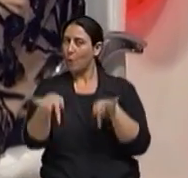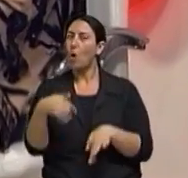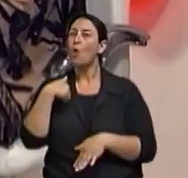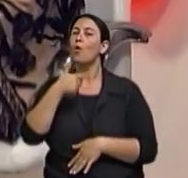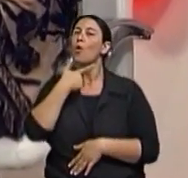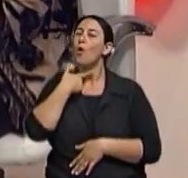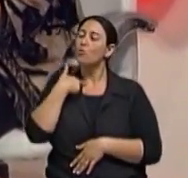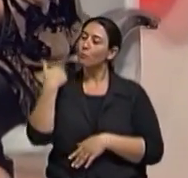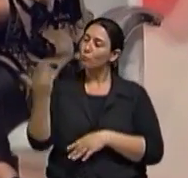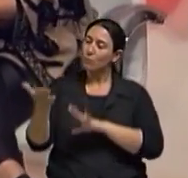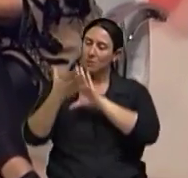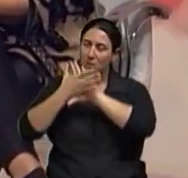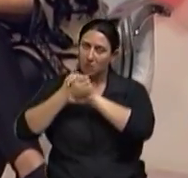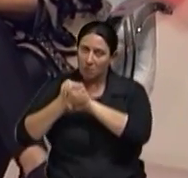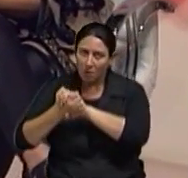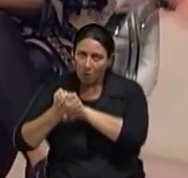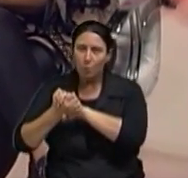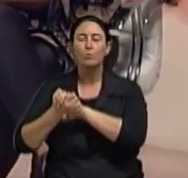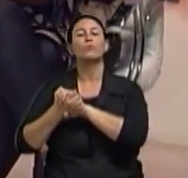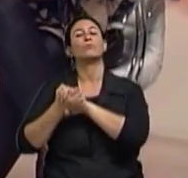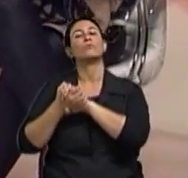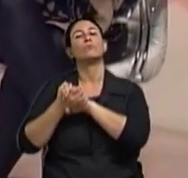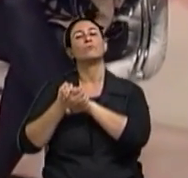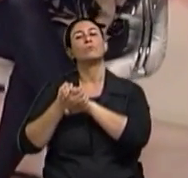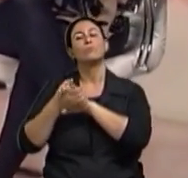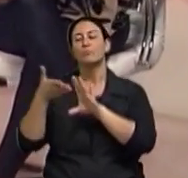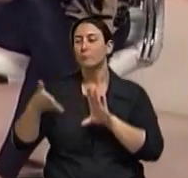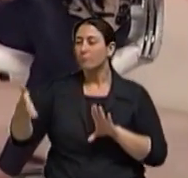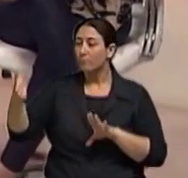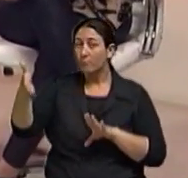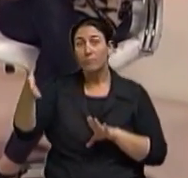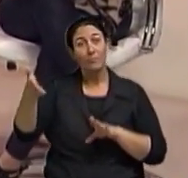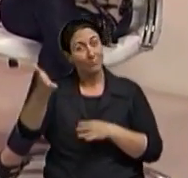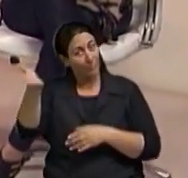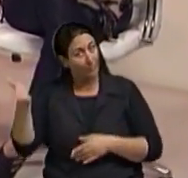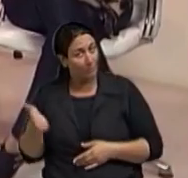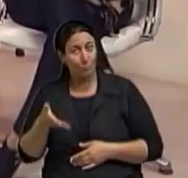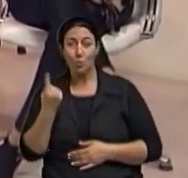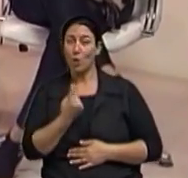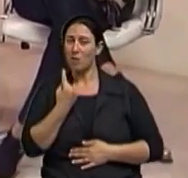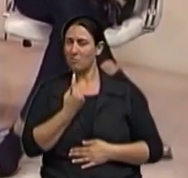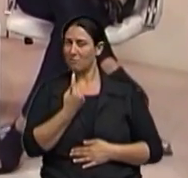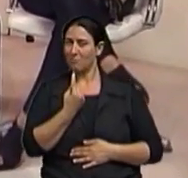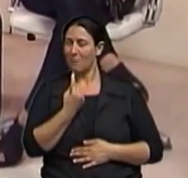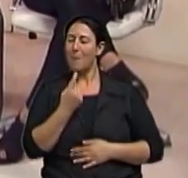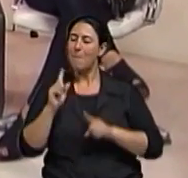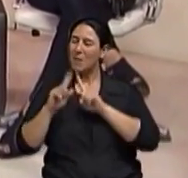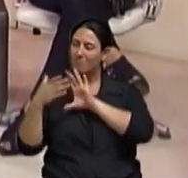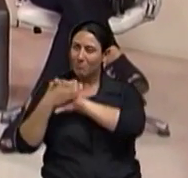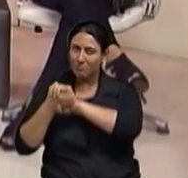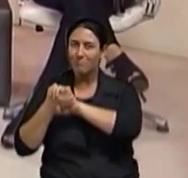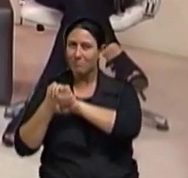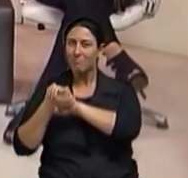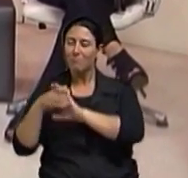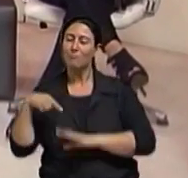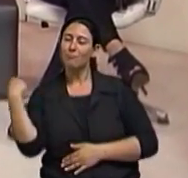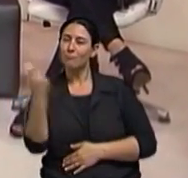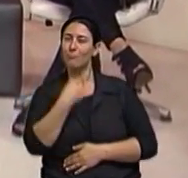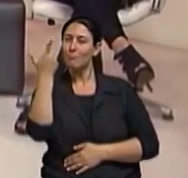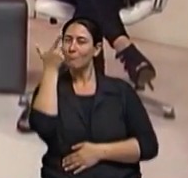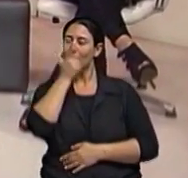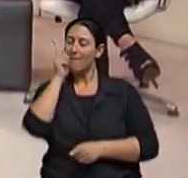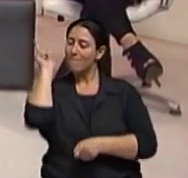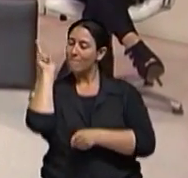Mão esquerda aqui para mim, dá a mão para o Alfredo ali, porque assim, ó, a gente sozinho não é ninguém, mas de mãos dadas a gente vê esses